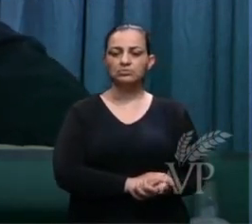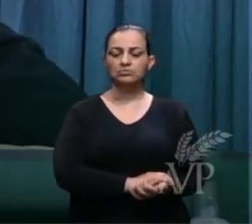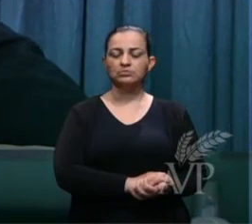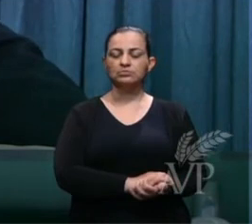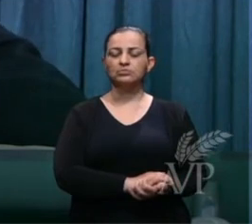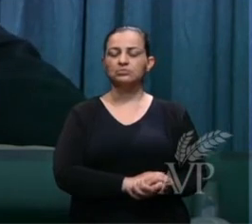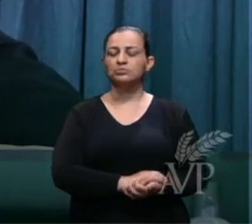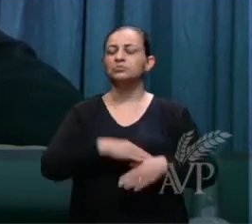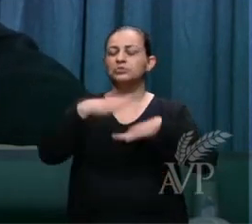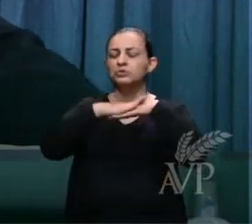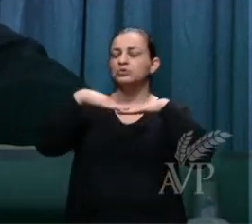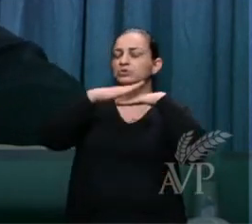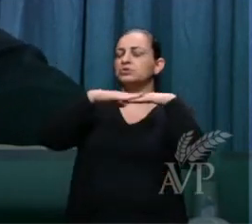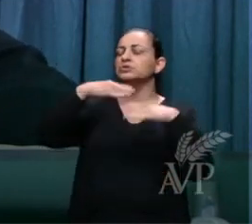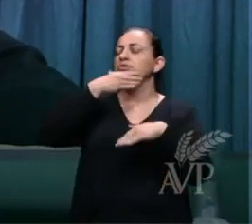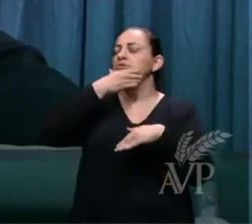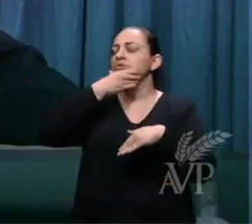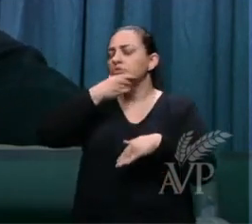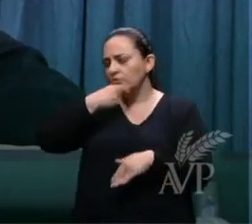querido pai